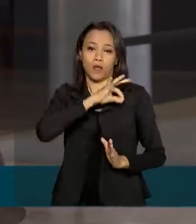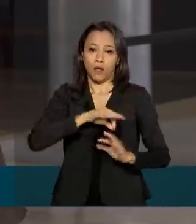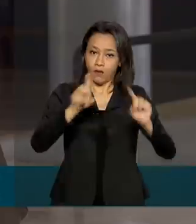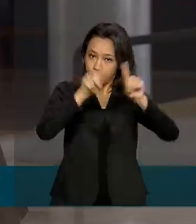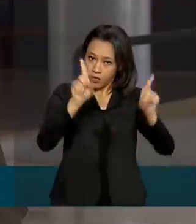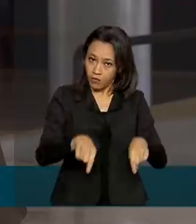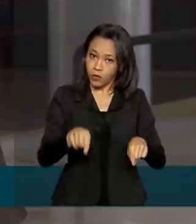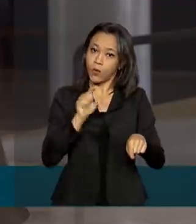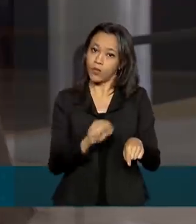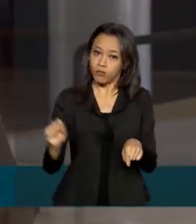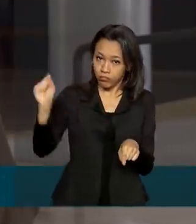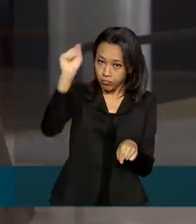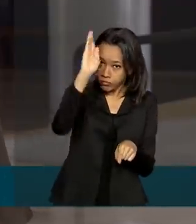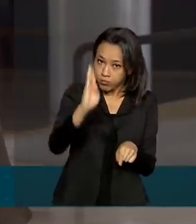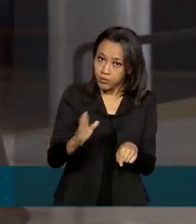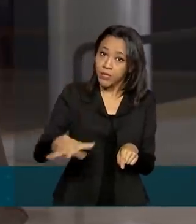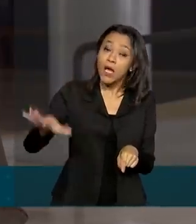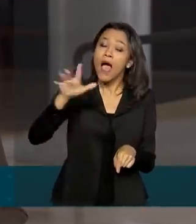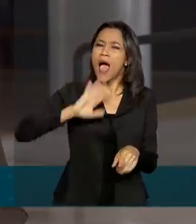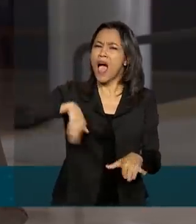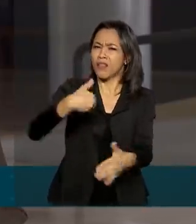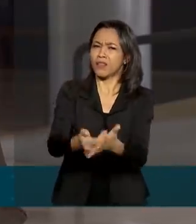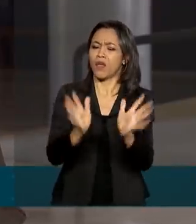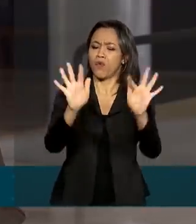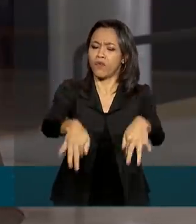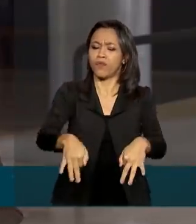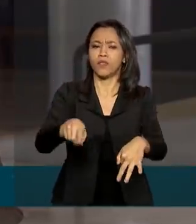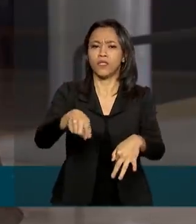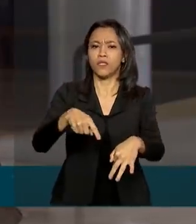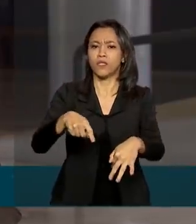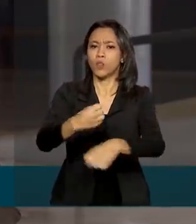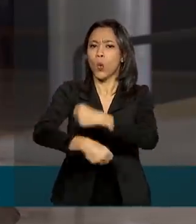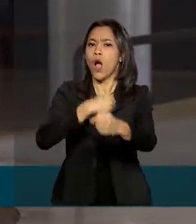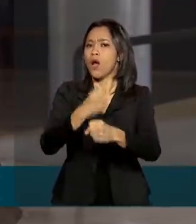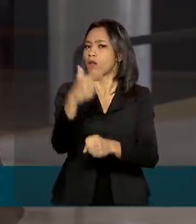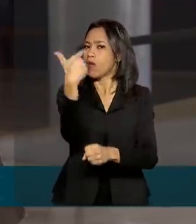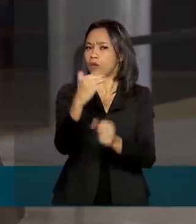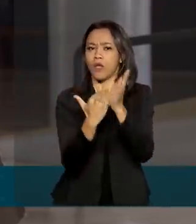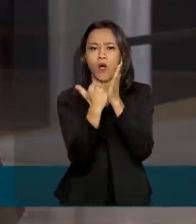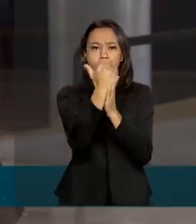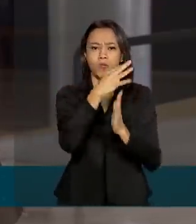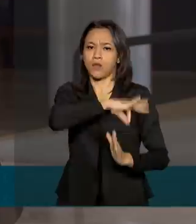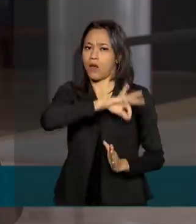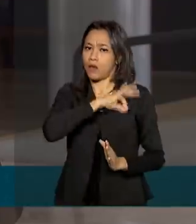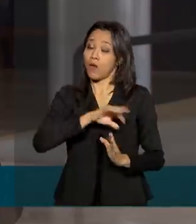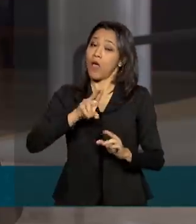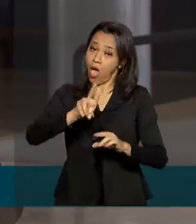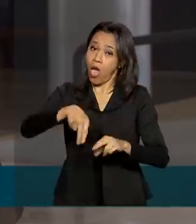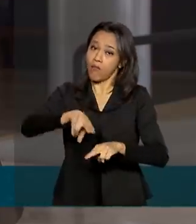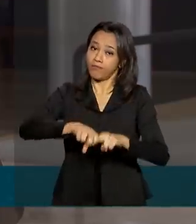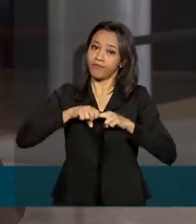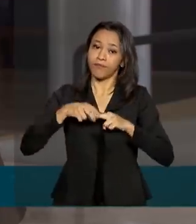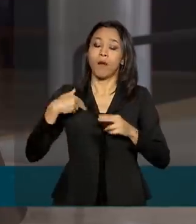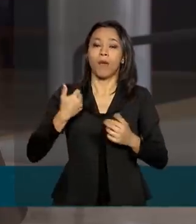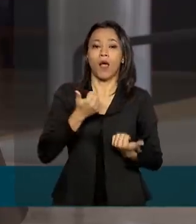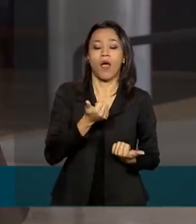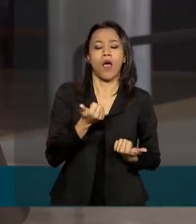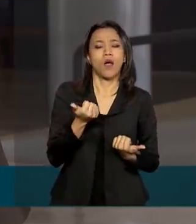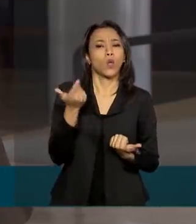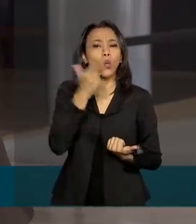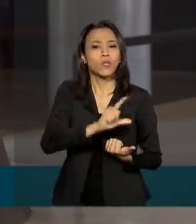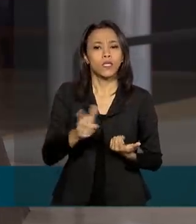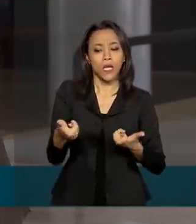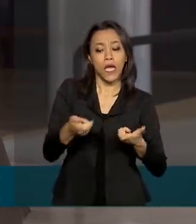anos. Então, segundo a ideia dele, até o final do ano que vem não teria reajuste exatamente para ajudar nas contas públicas, no equilíbrio dessas